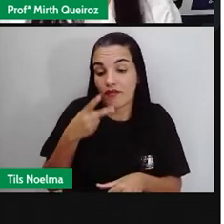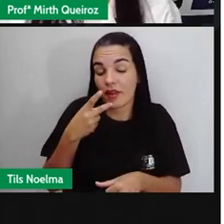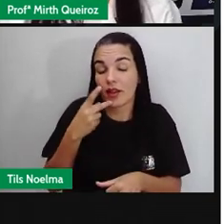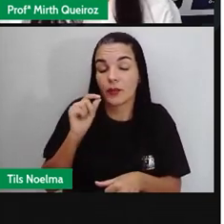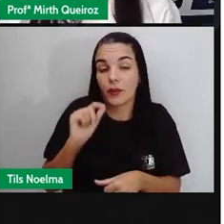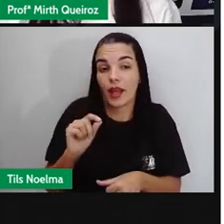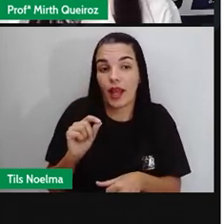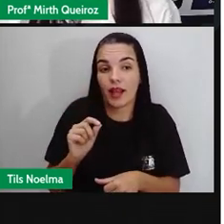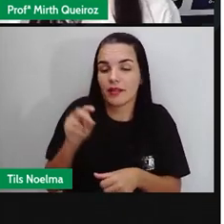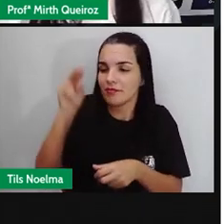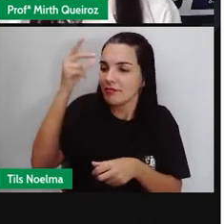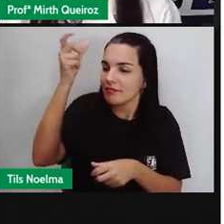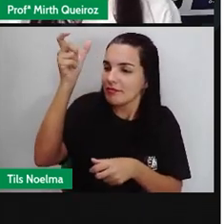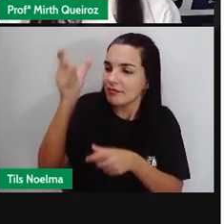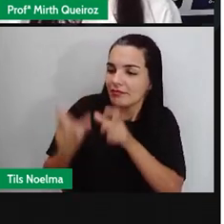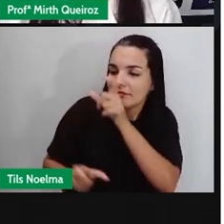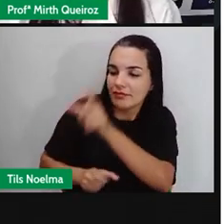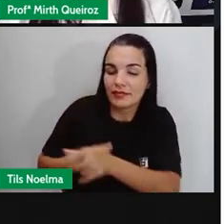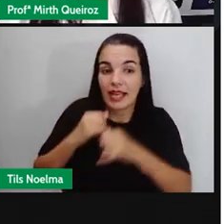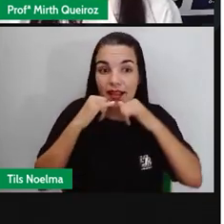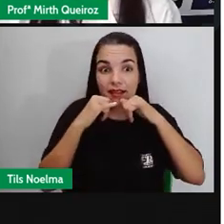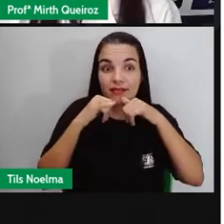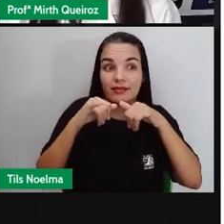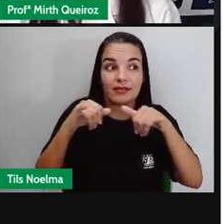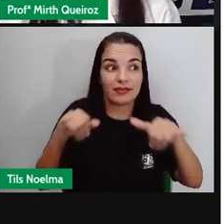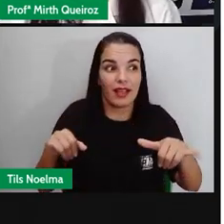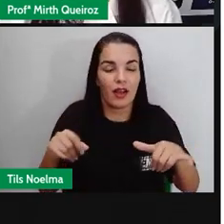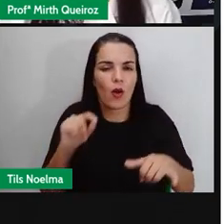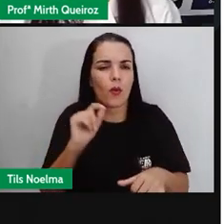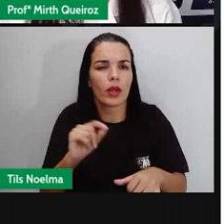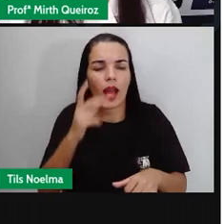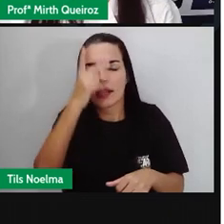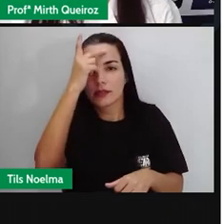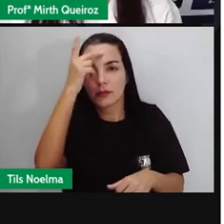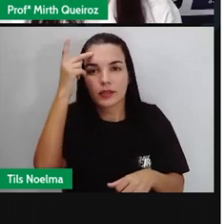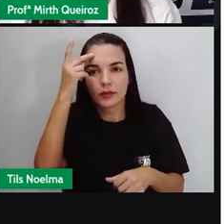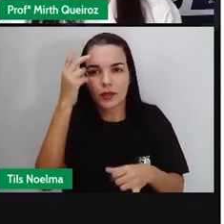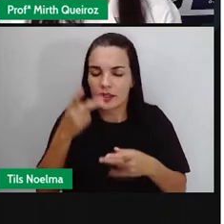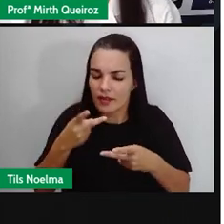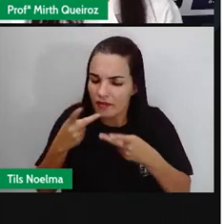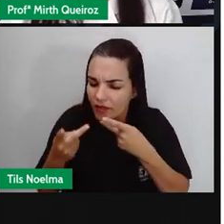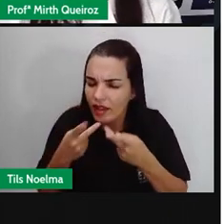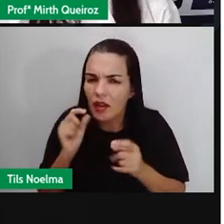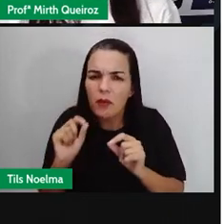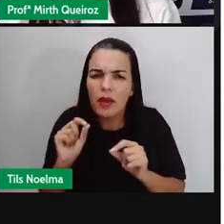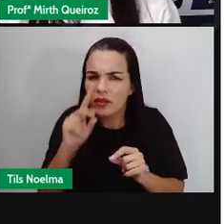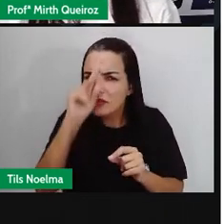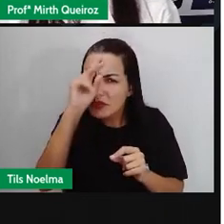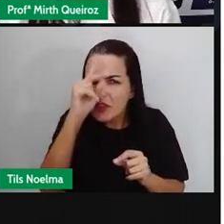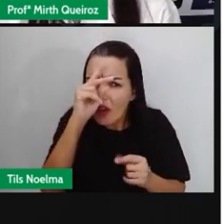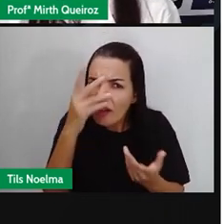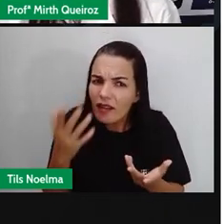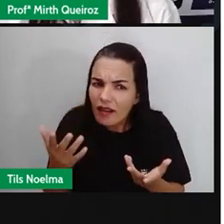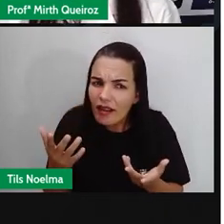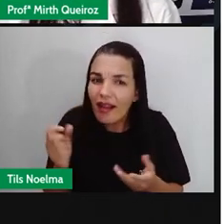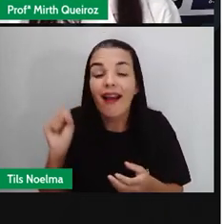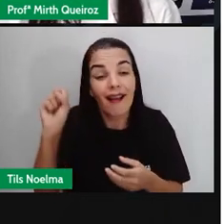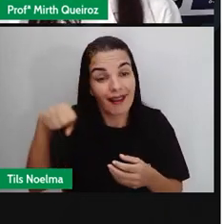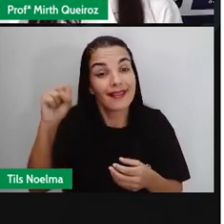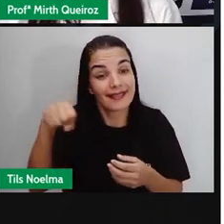narrando aí uma história. O que as pessoas contam é uma história? É uma história, sim.